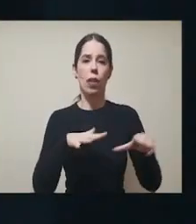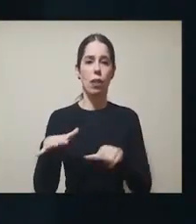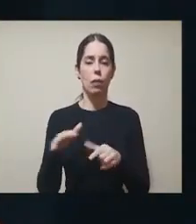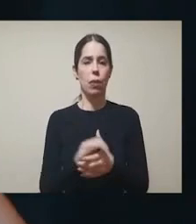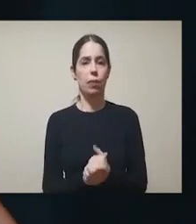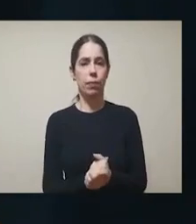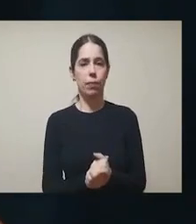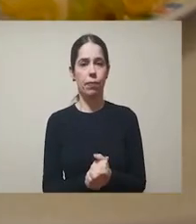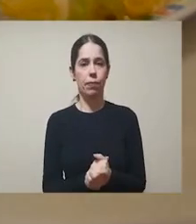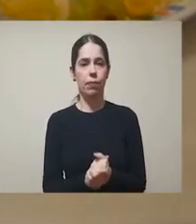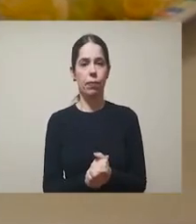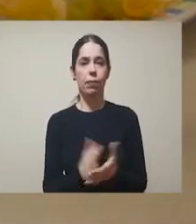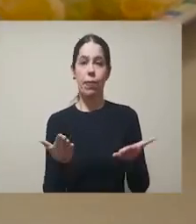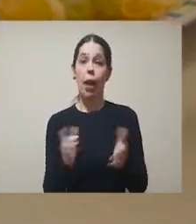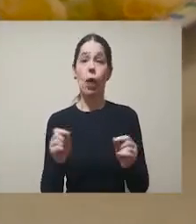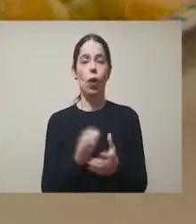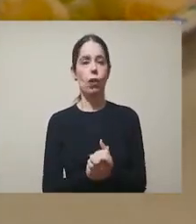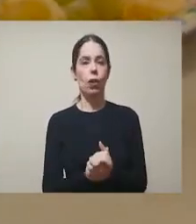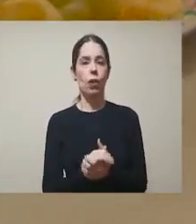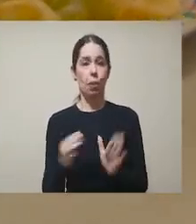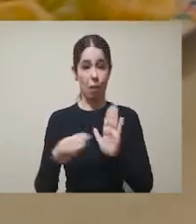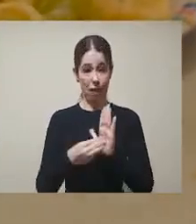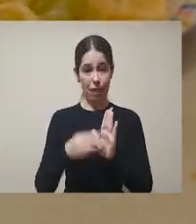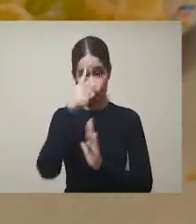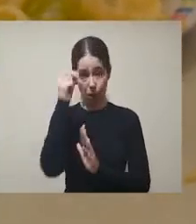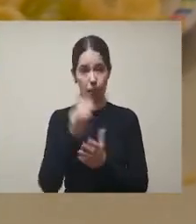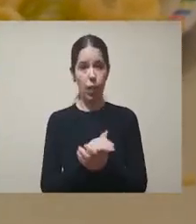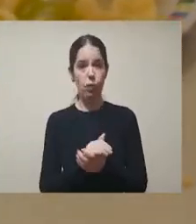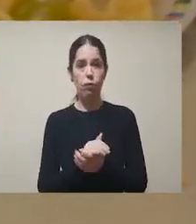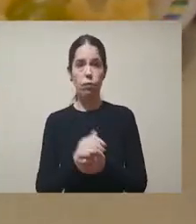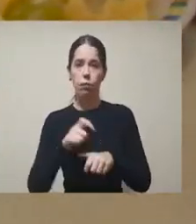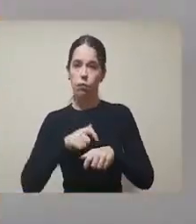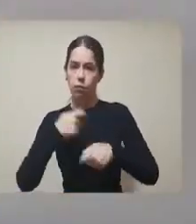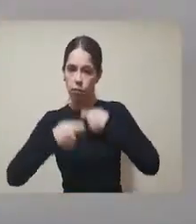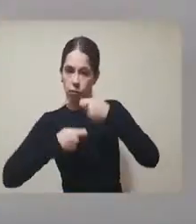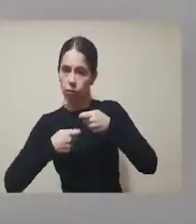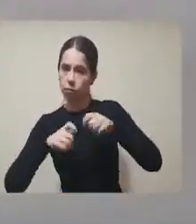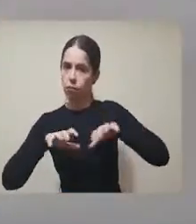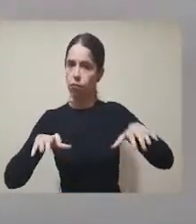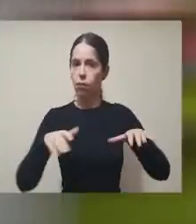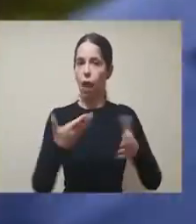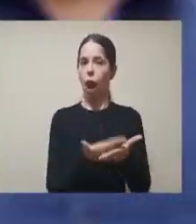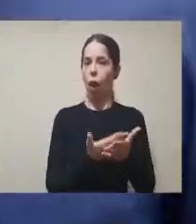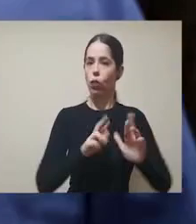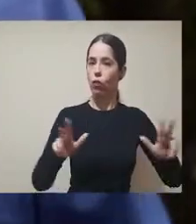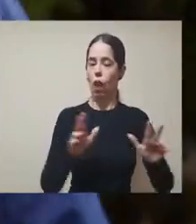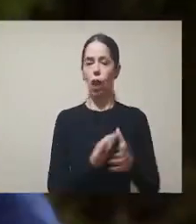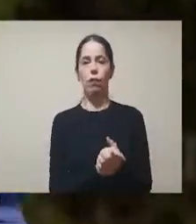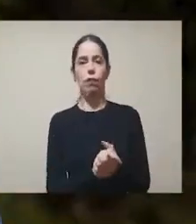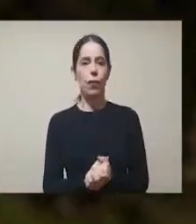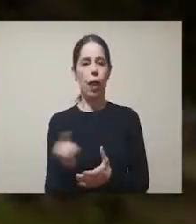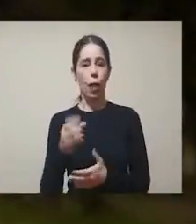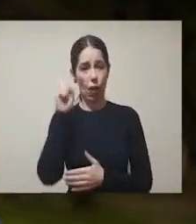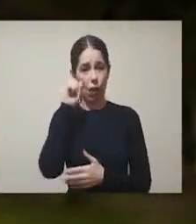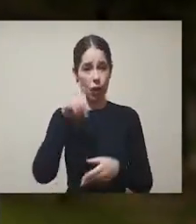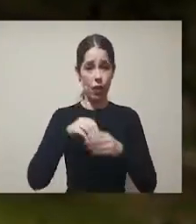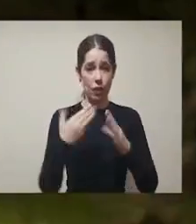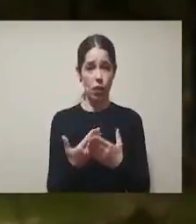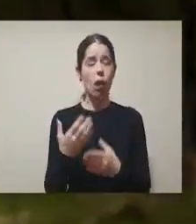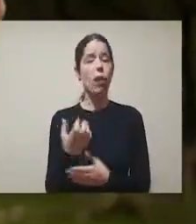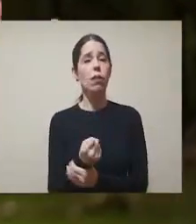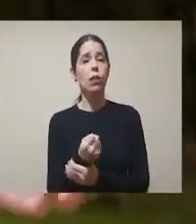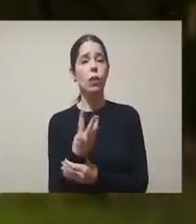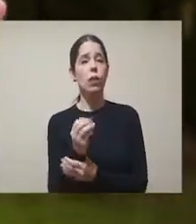por semana. Agora, com Marquesã, refeição é refeição e aula é aula. A nova rotina escolar